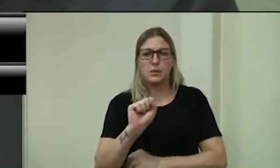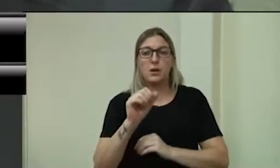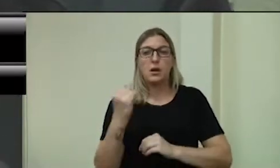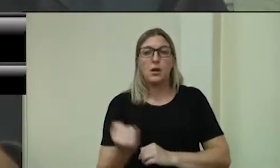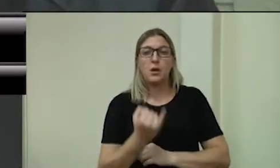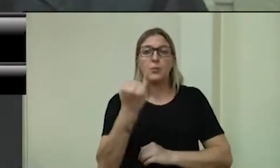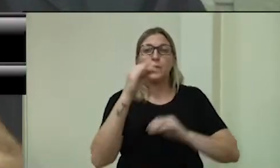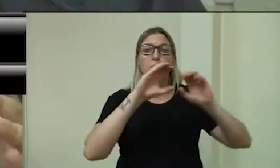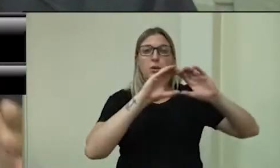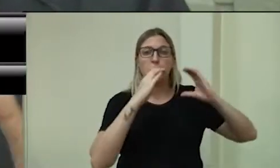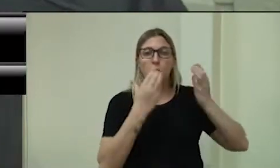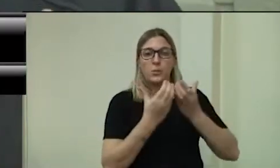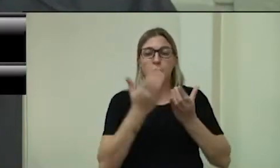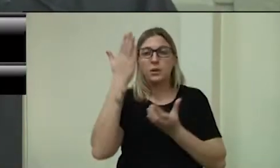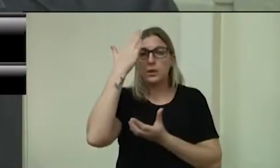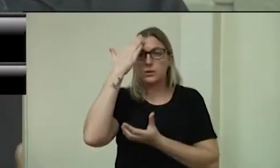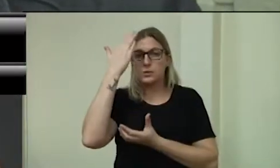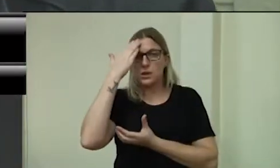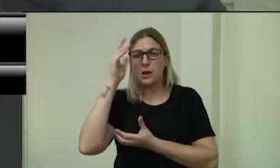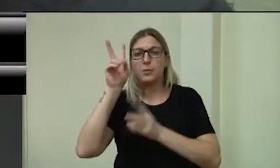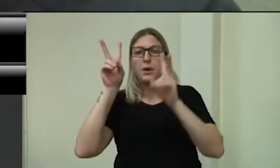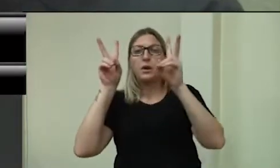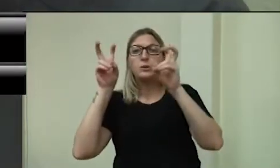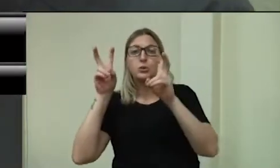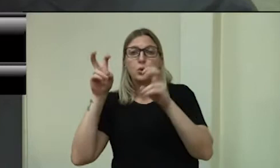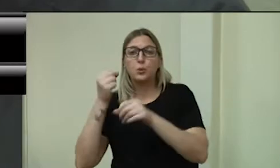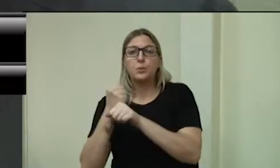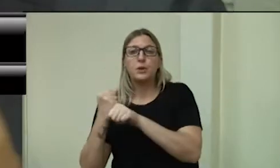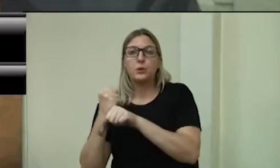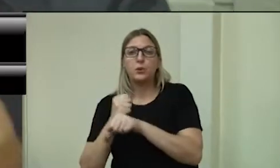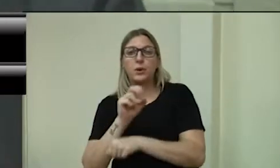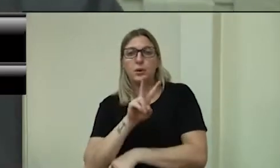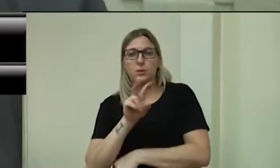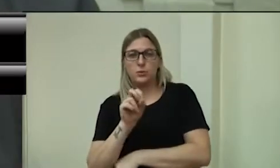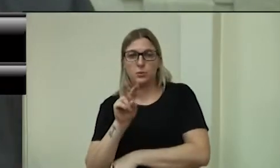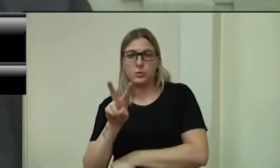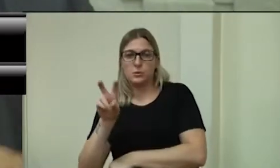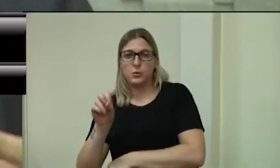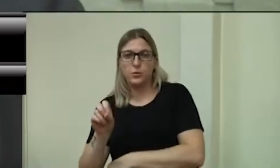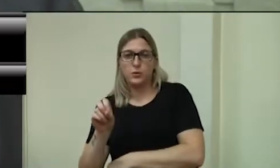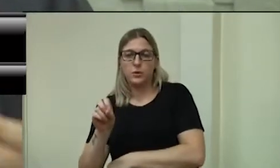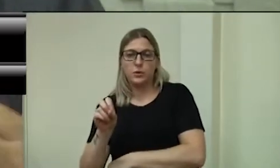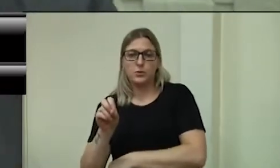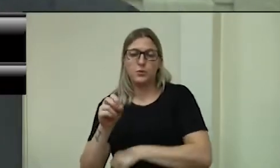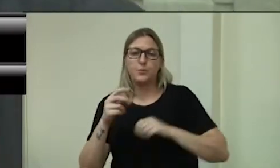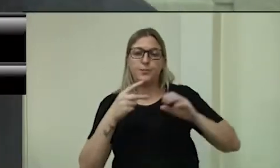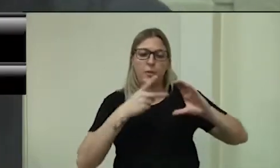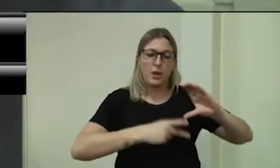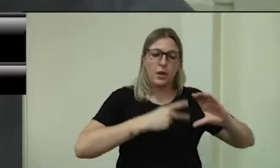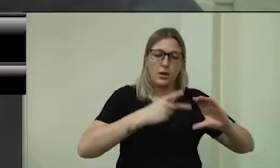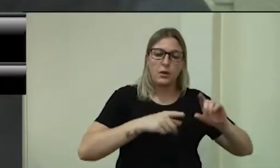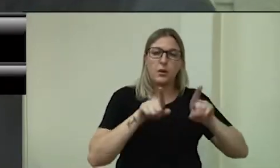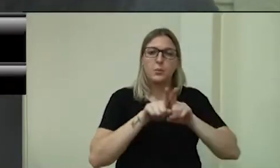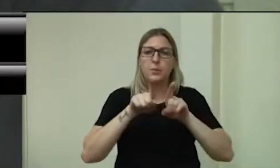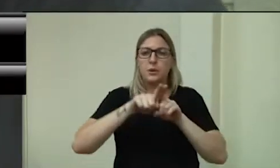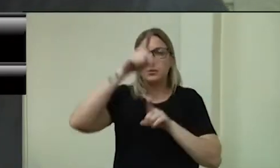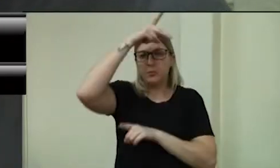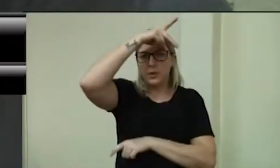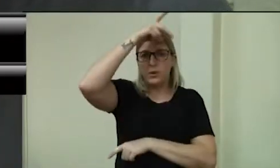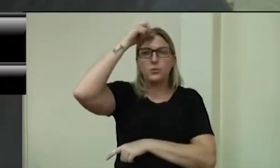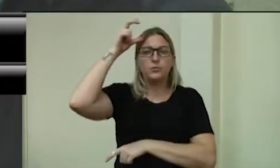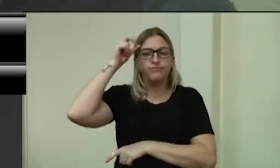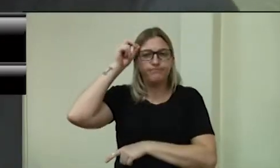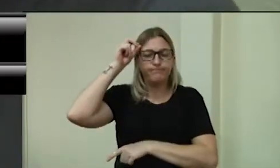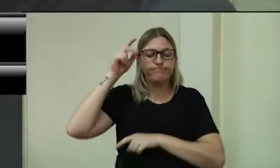versa sobre o exercício 2020. Aqui, a Câmara de Vereadores, o Poder Executivo, está corrigindo algumas discrepâncias que